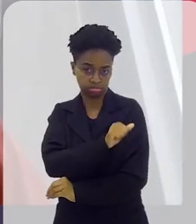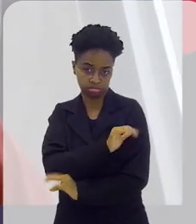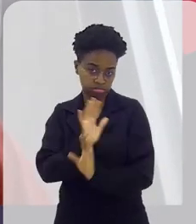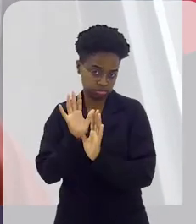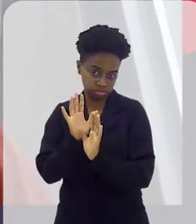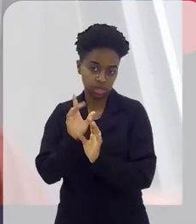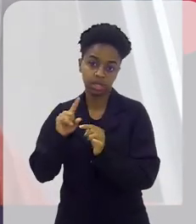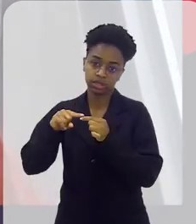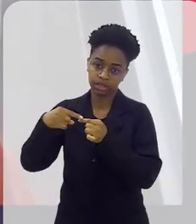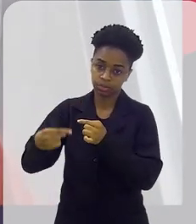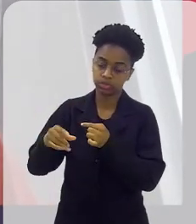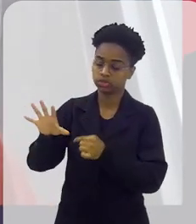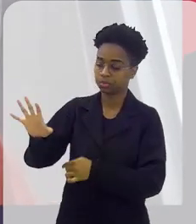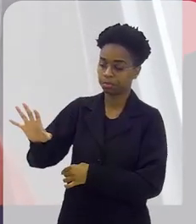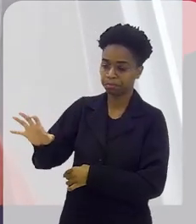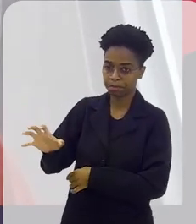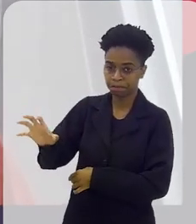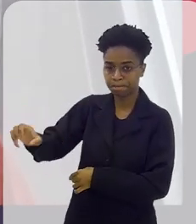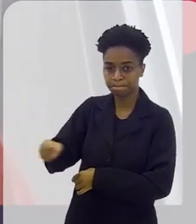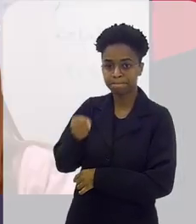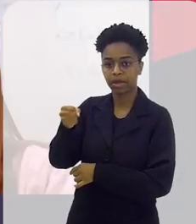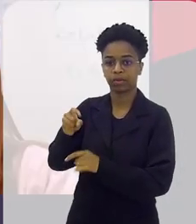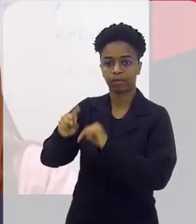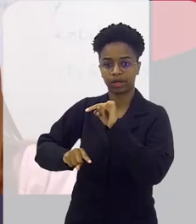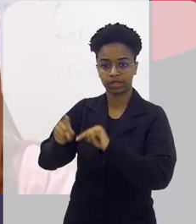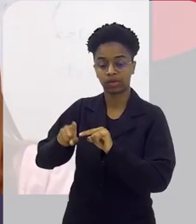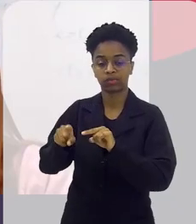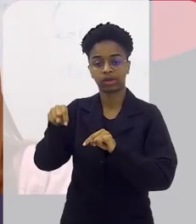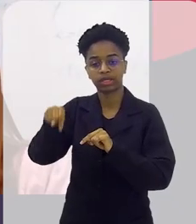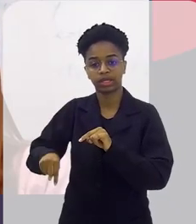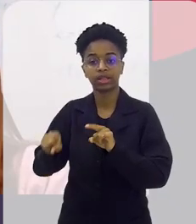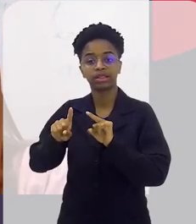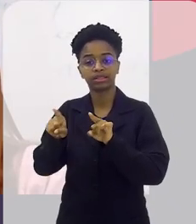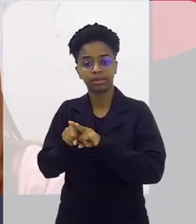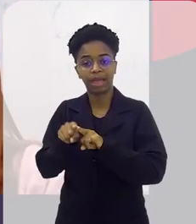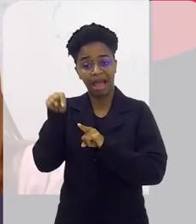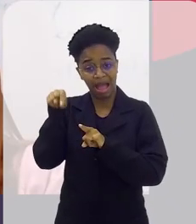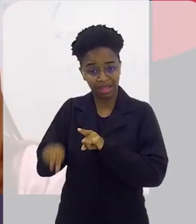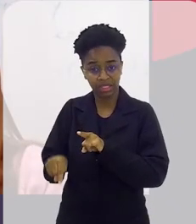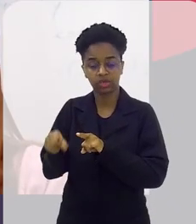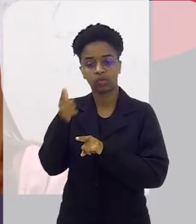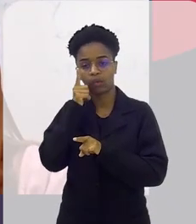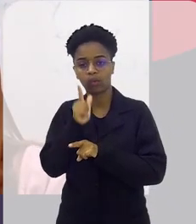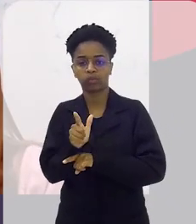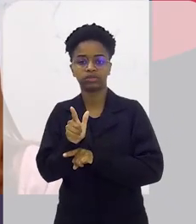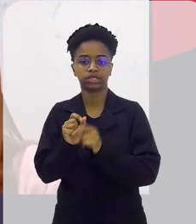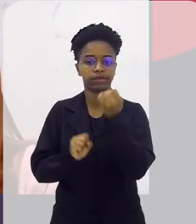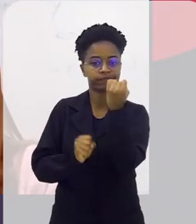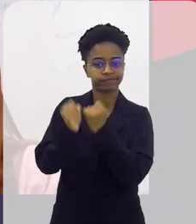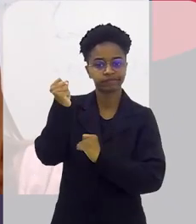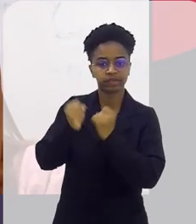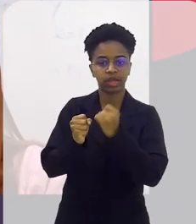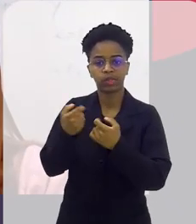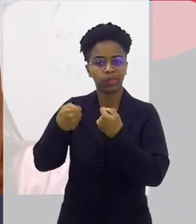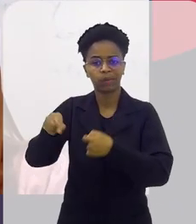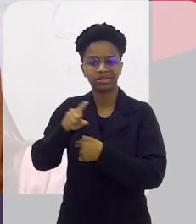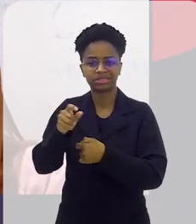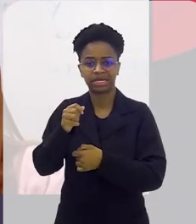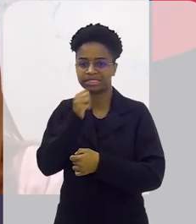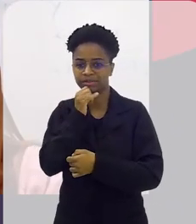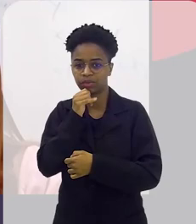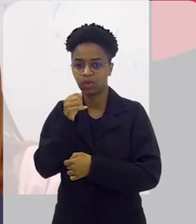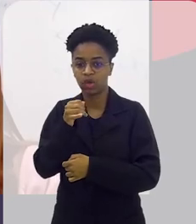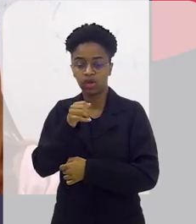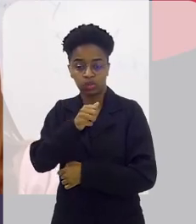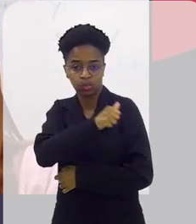maquinário no rio, faço a extração no rio, e para o rio mesmo eu dou um destino dessa matéria prima, sem ter que levar